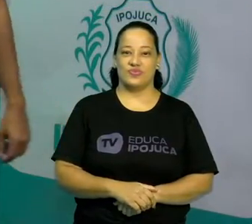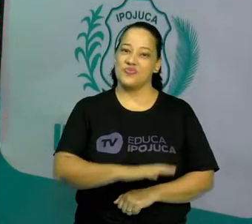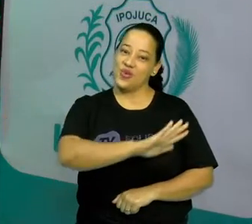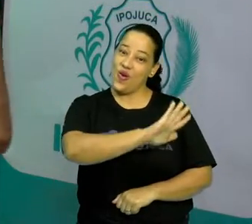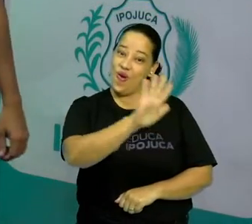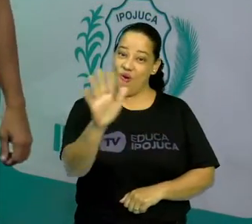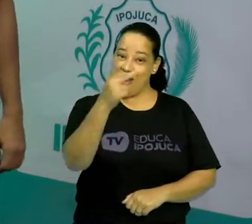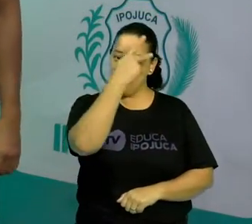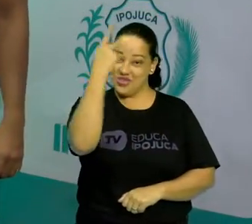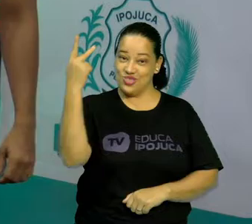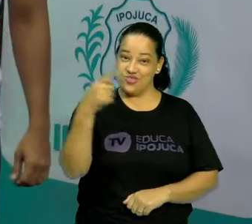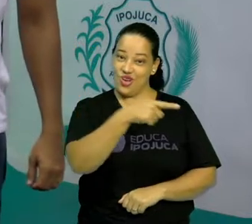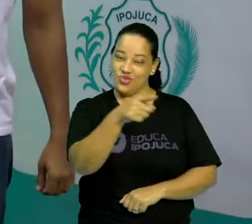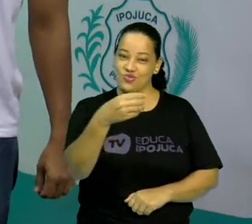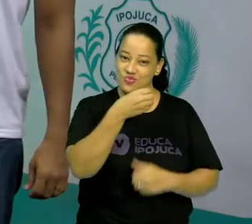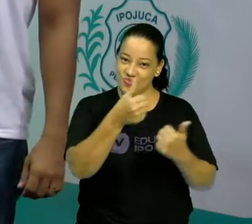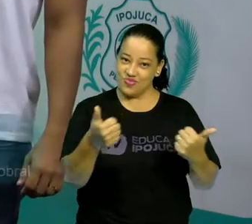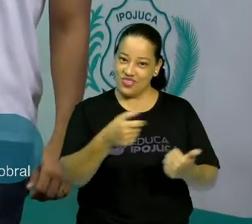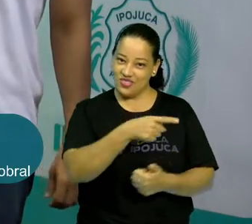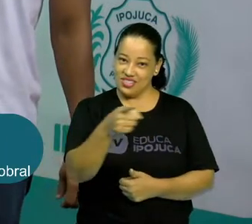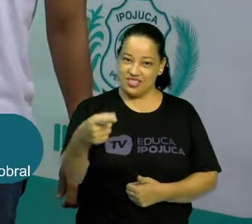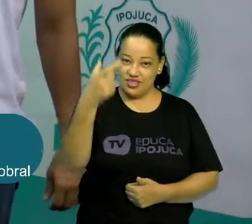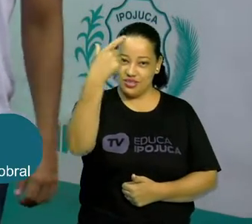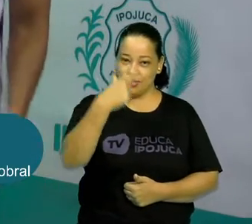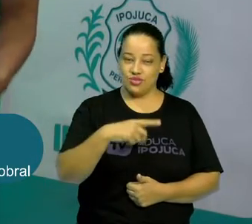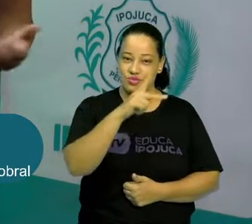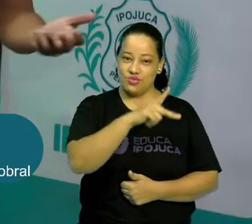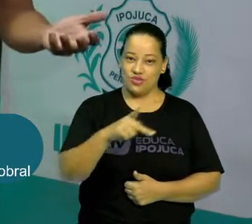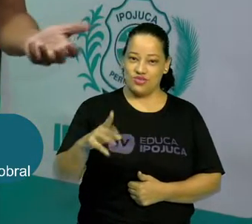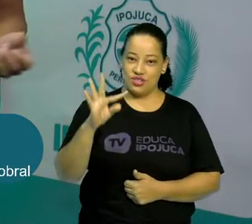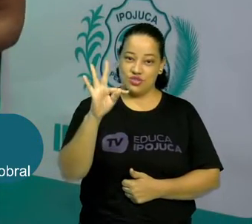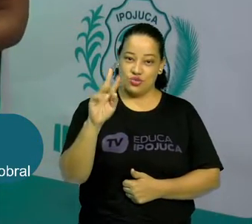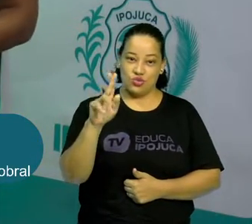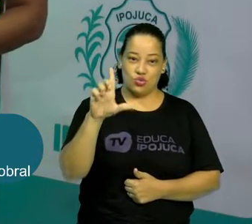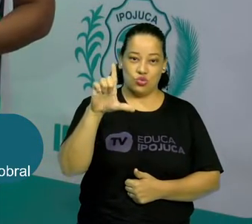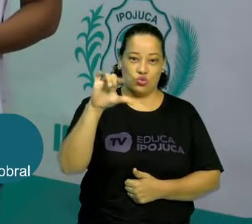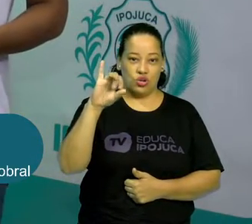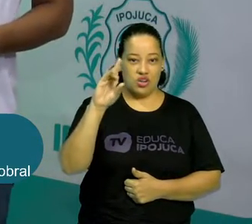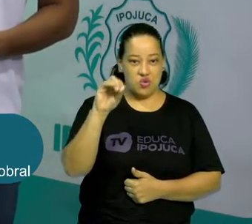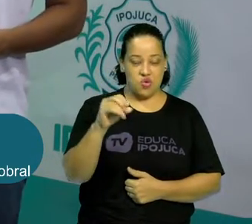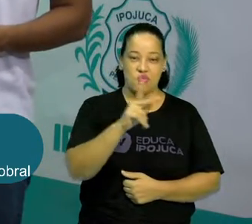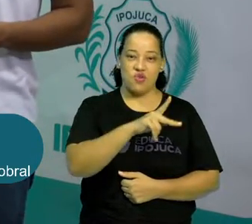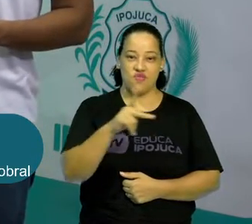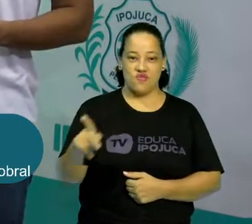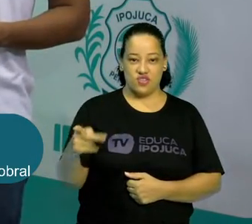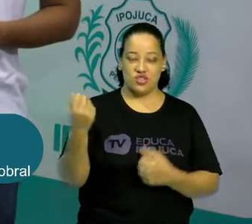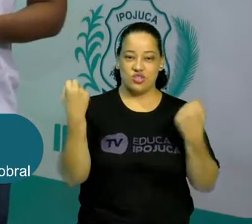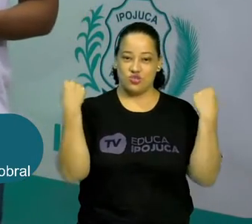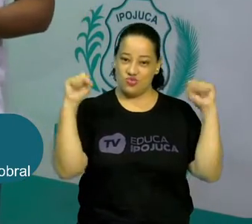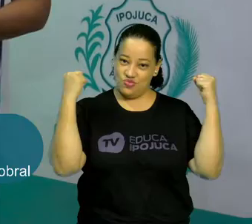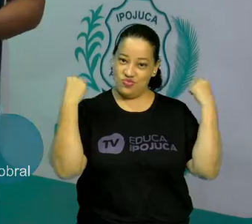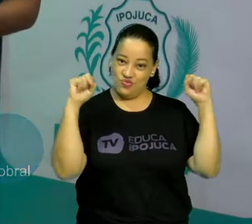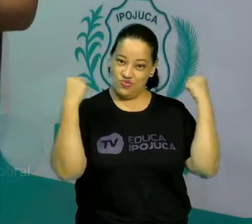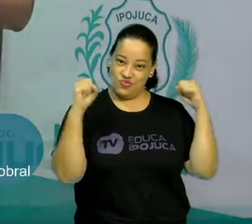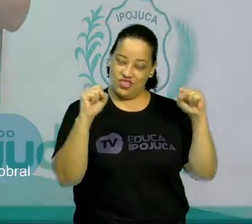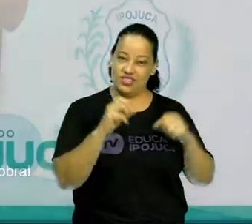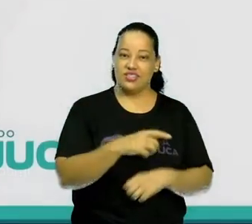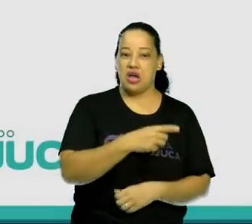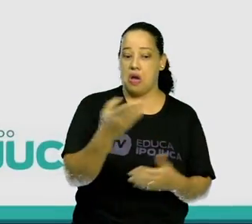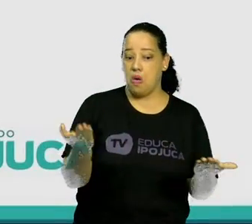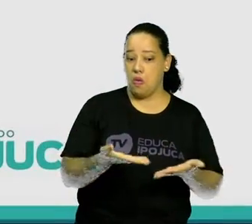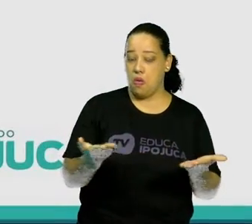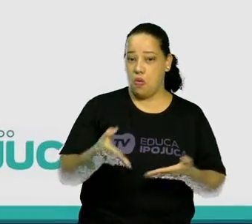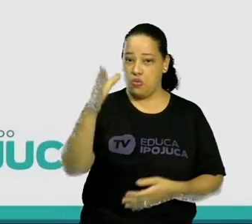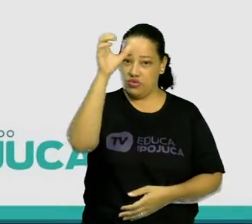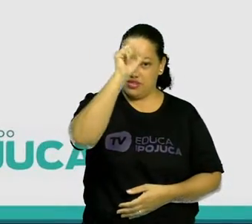Olá pessoal, tudo bom com vocês? Eu sou o professor Túlio, professor da Educação Física, e na aula de hoje nós vamos falar sobre a